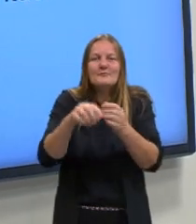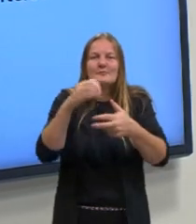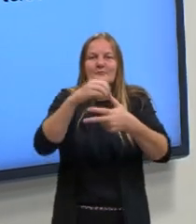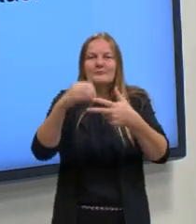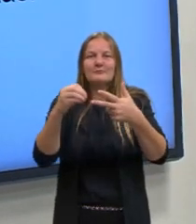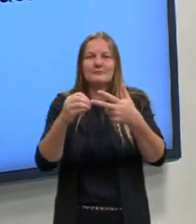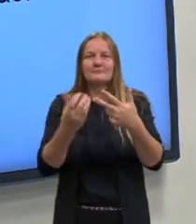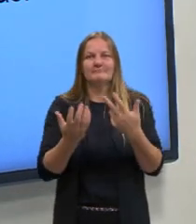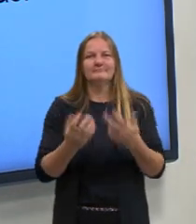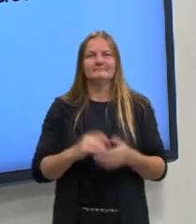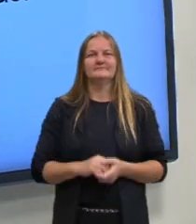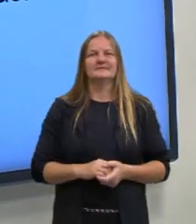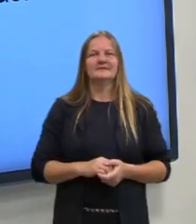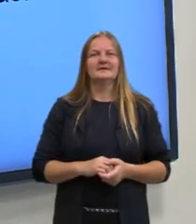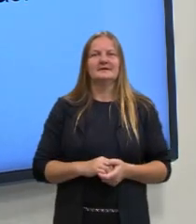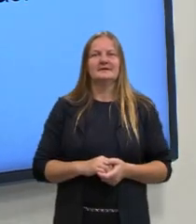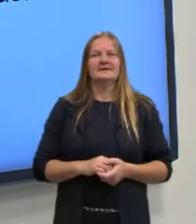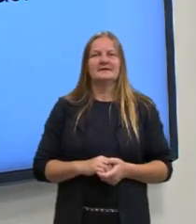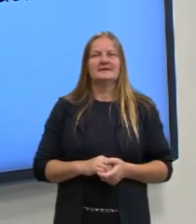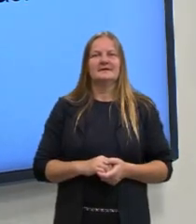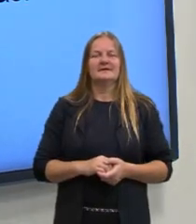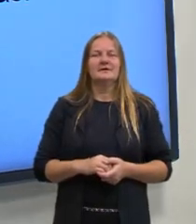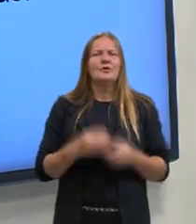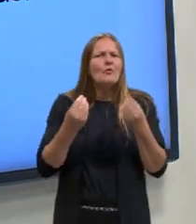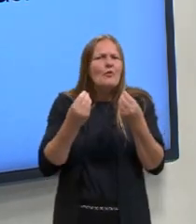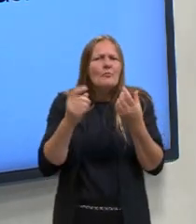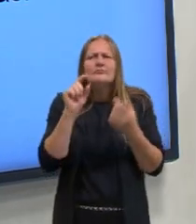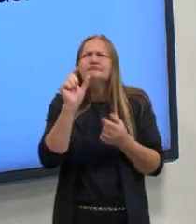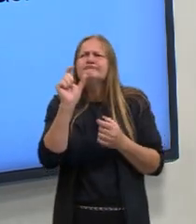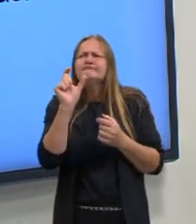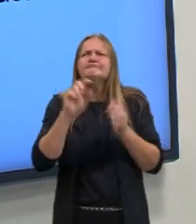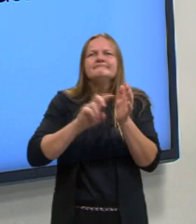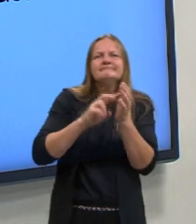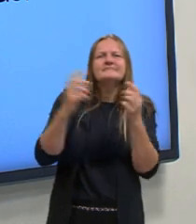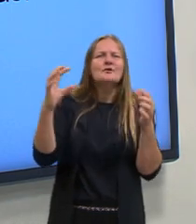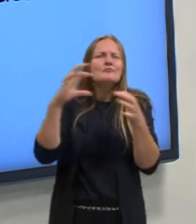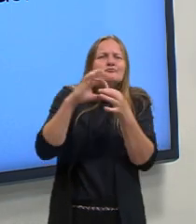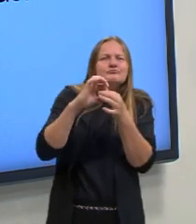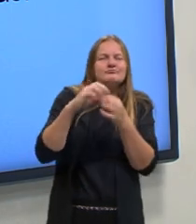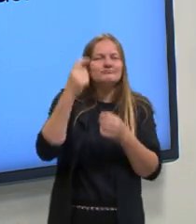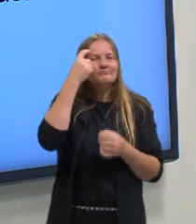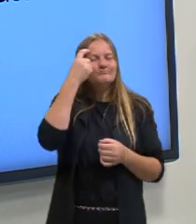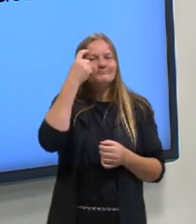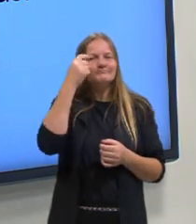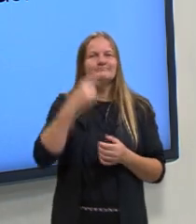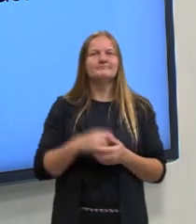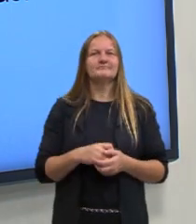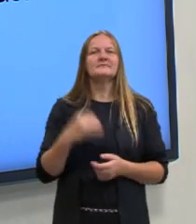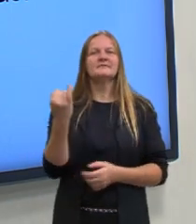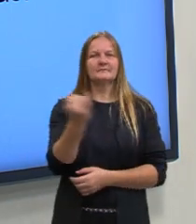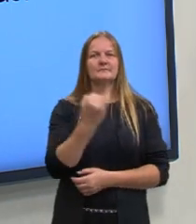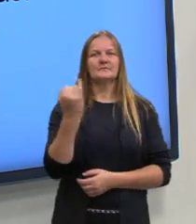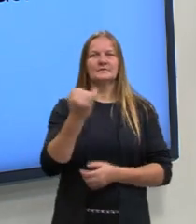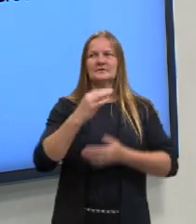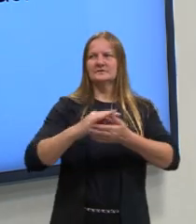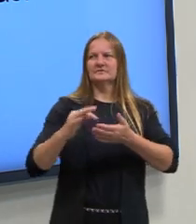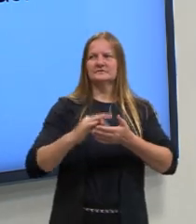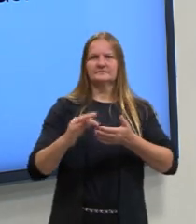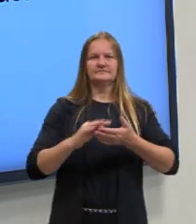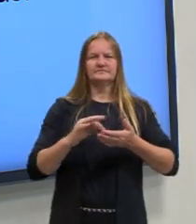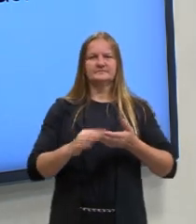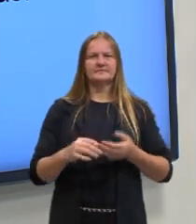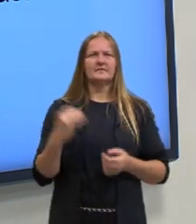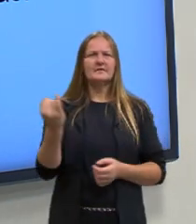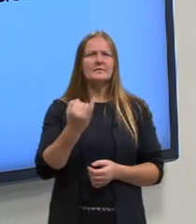pensar, imaginar o que a questão quer. E para você fazer as ligações também. Então, é muito importante